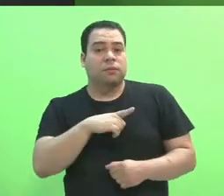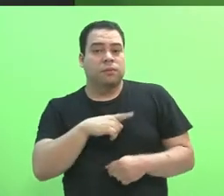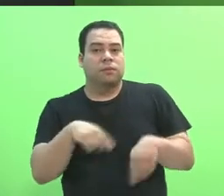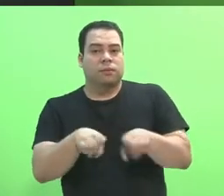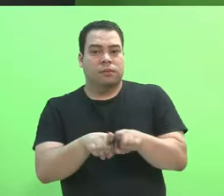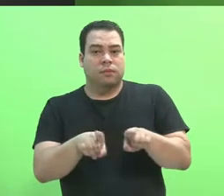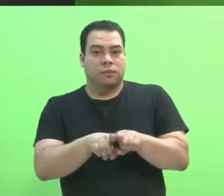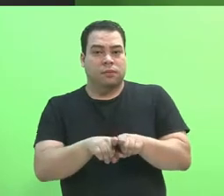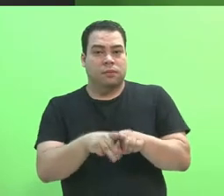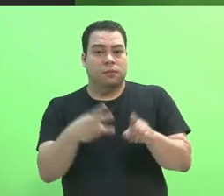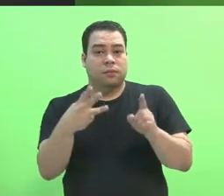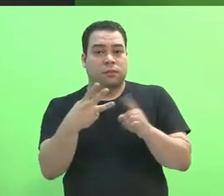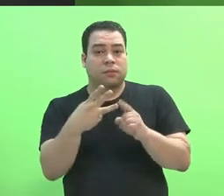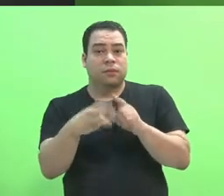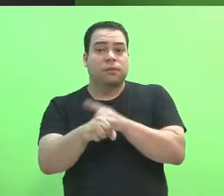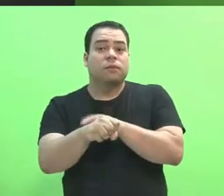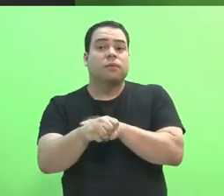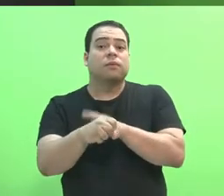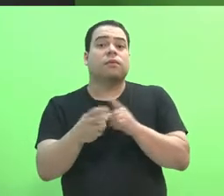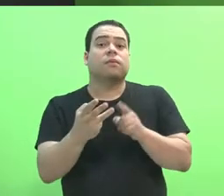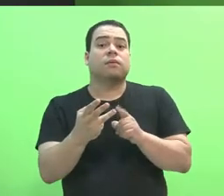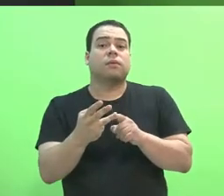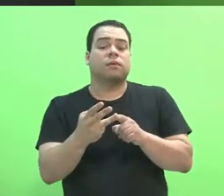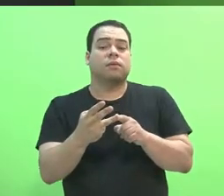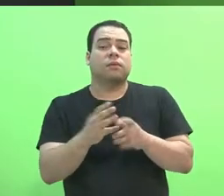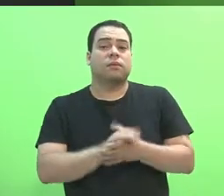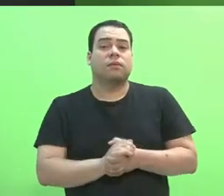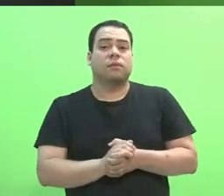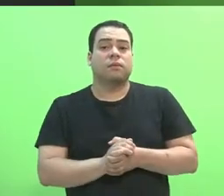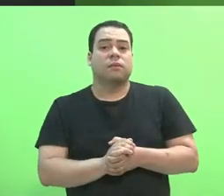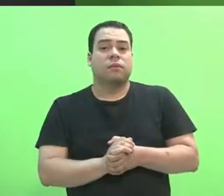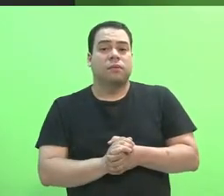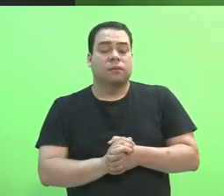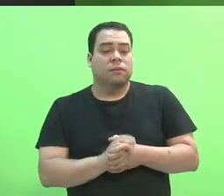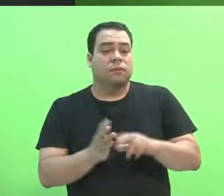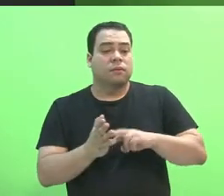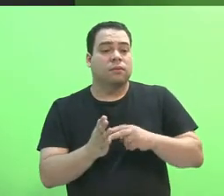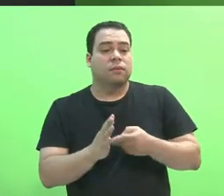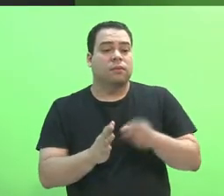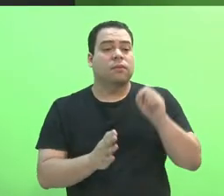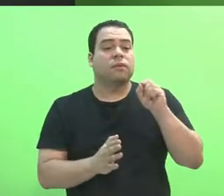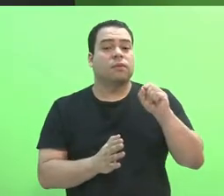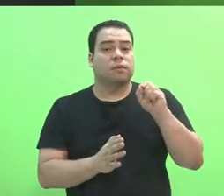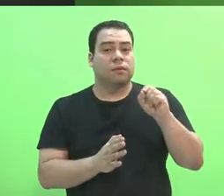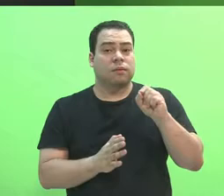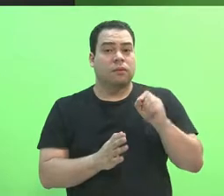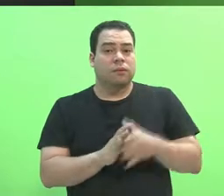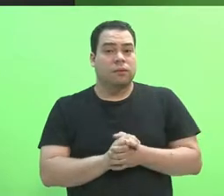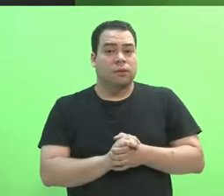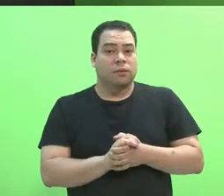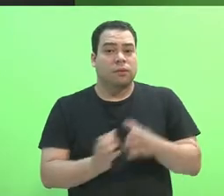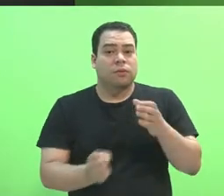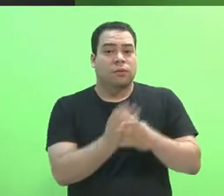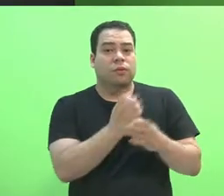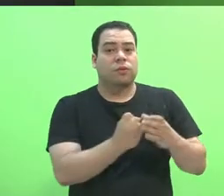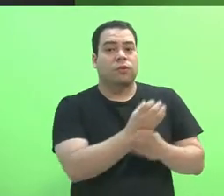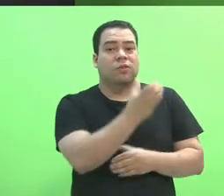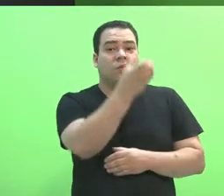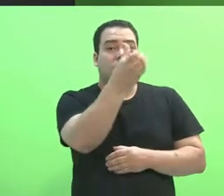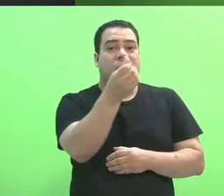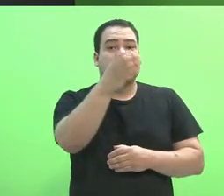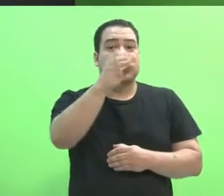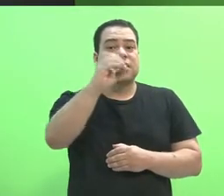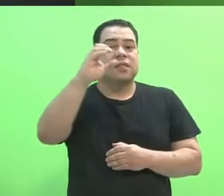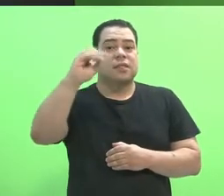a terceira fase, que consiste em uma nova proposta de alocação de 600 unidades de ensino